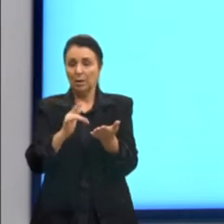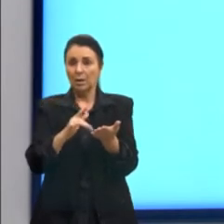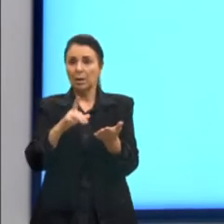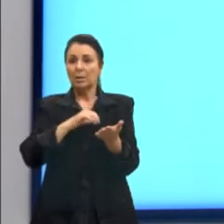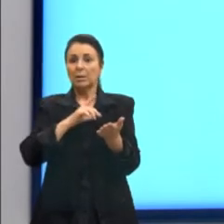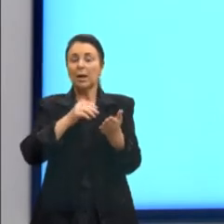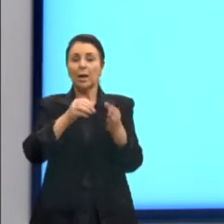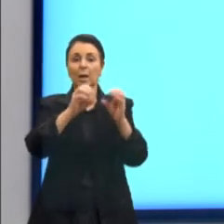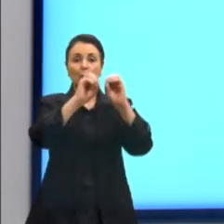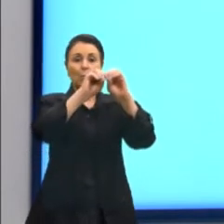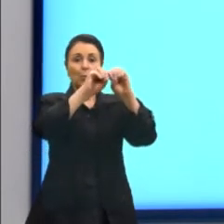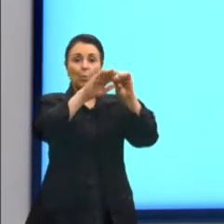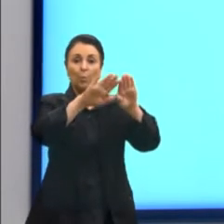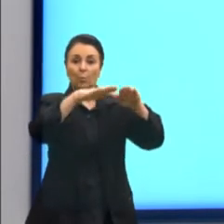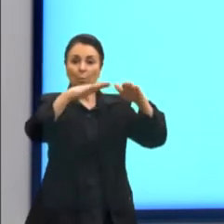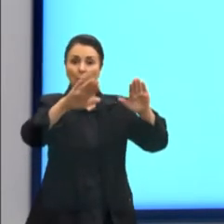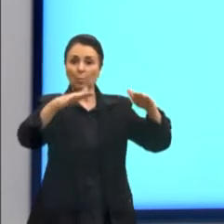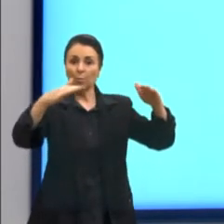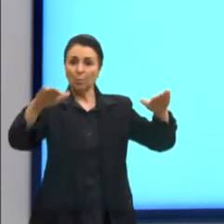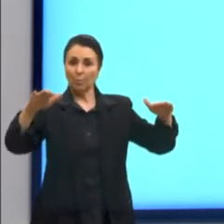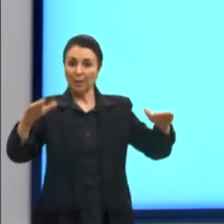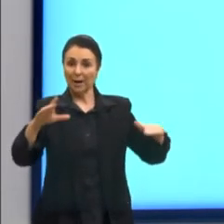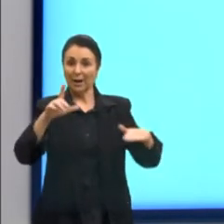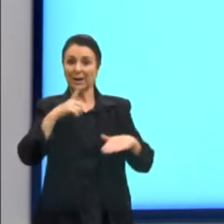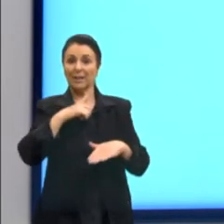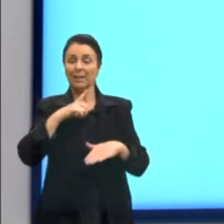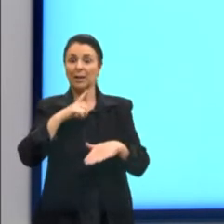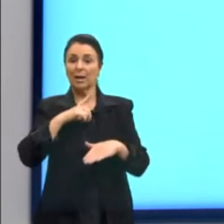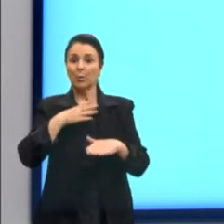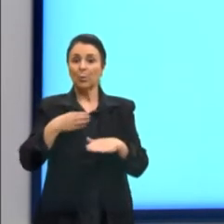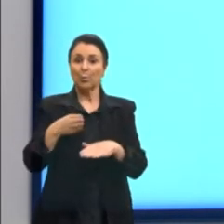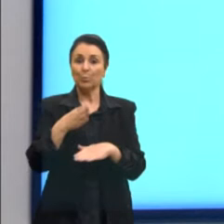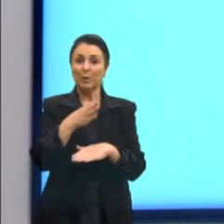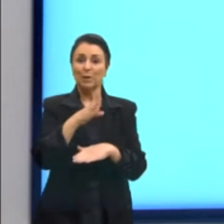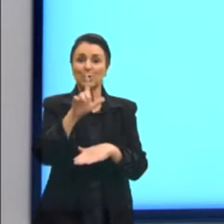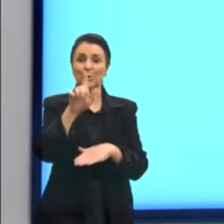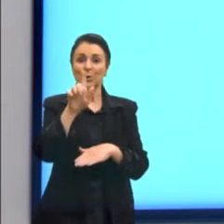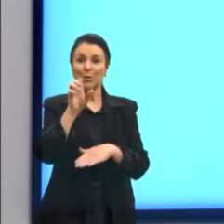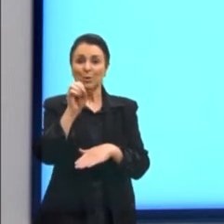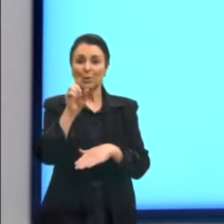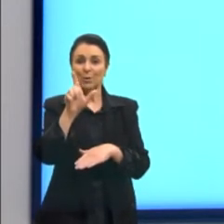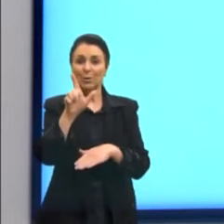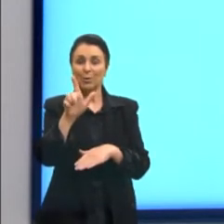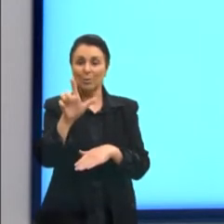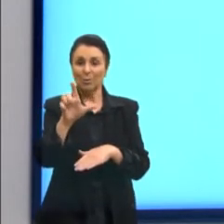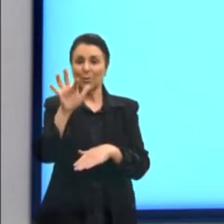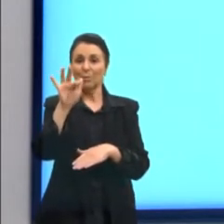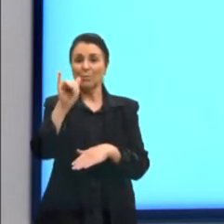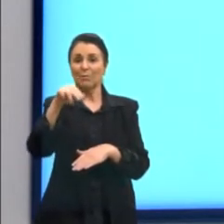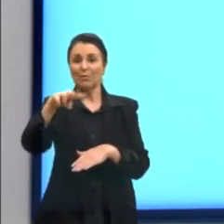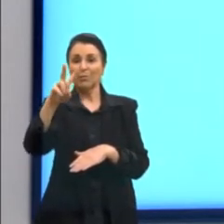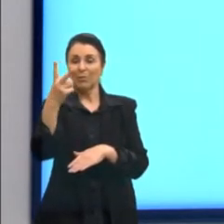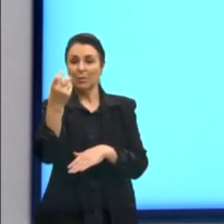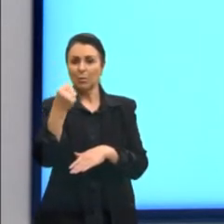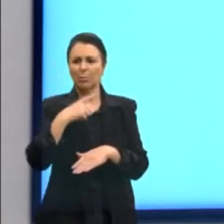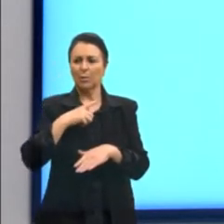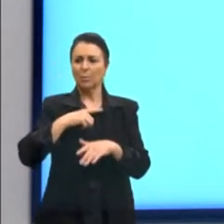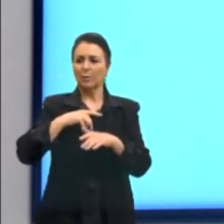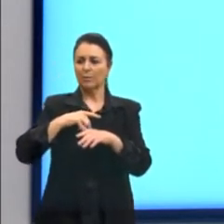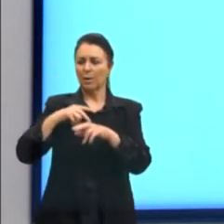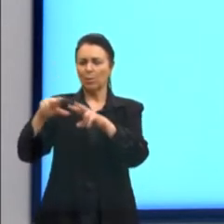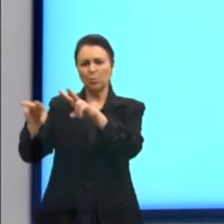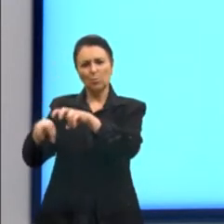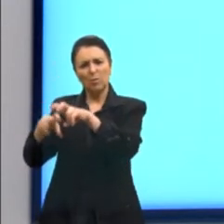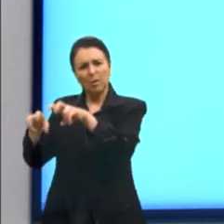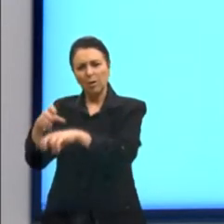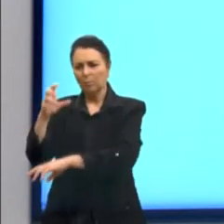com um golfinho. E no segundo lado aqui, gente tem uma paisagem, que seria quase que um campo com uma